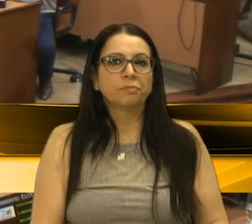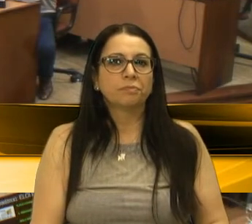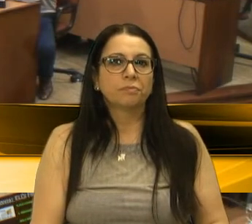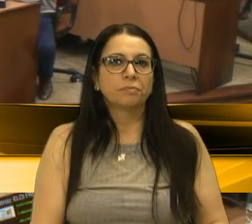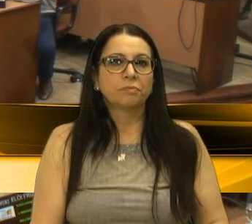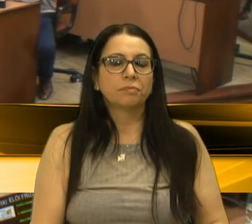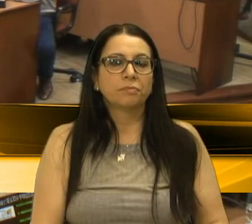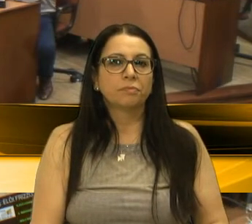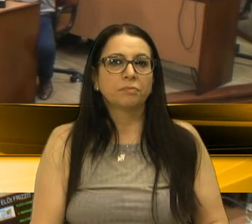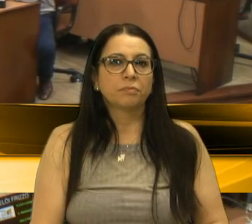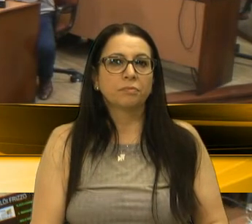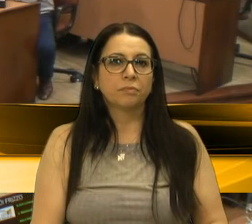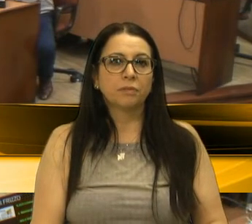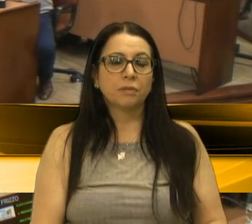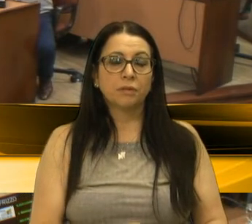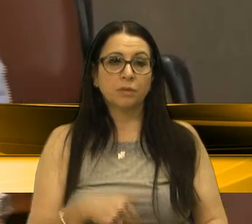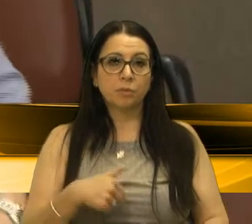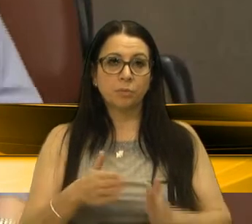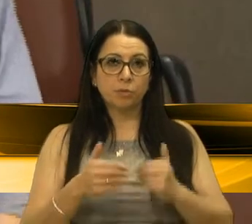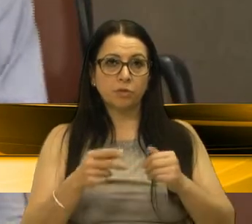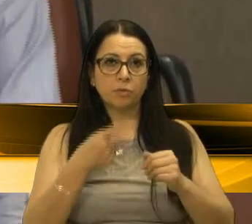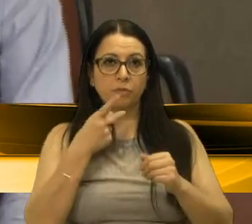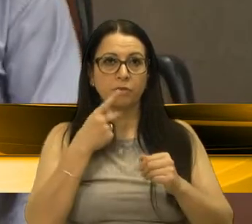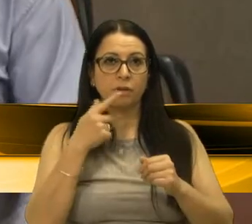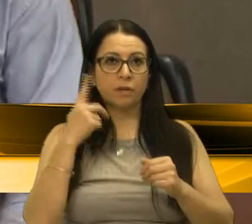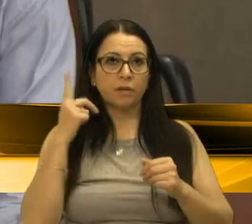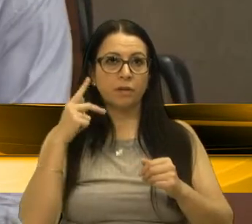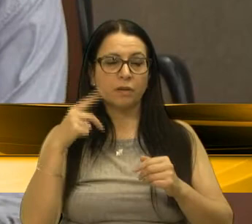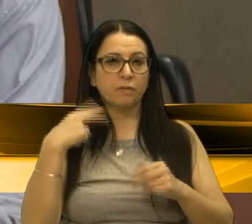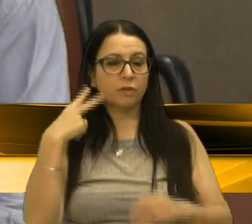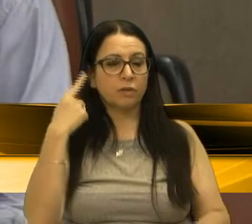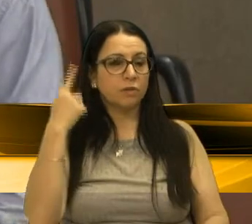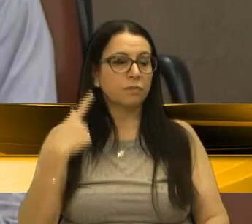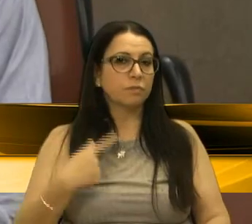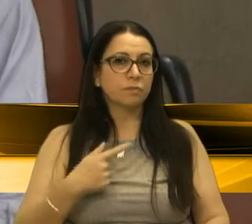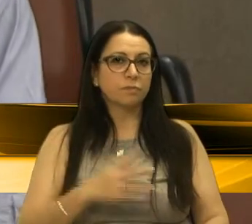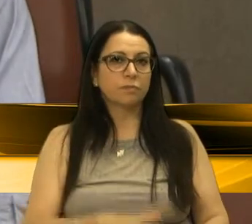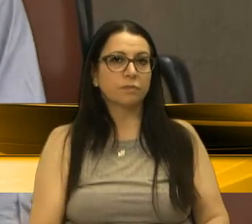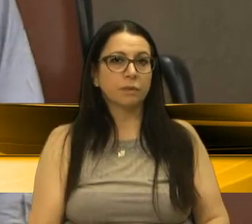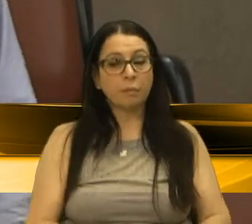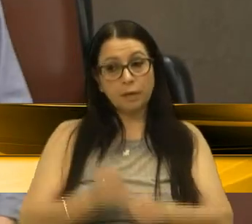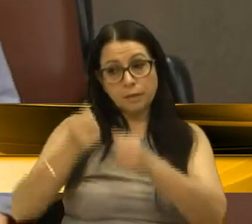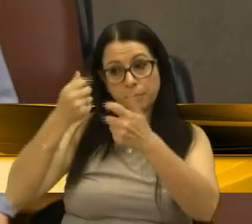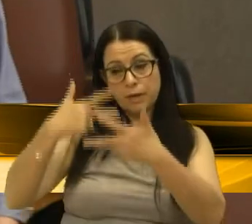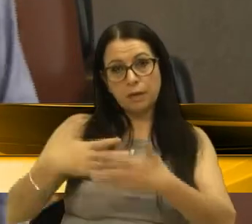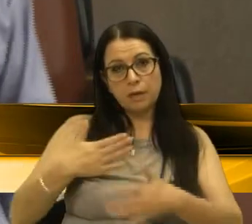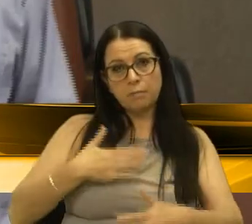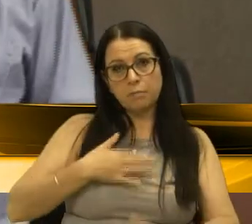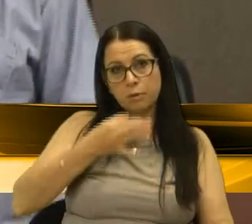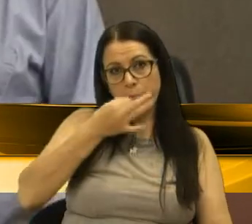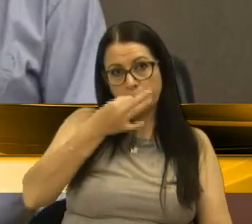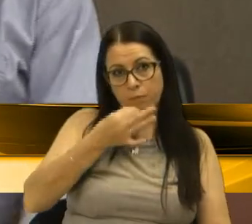Eu pedi a palavra à vereadora Gladys, mais para lhe explicar a minha posição.